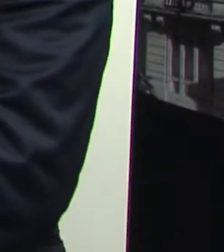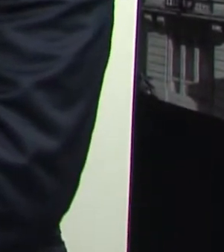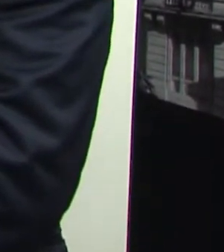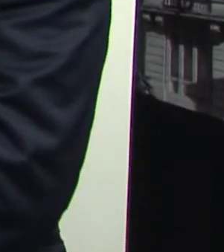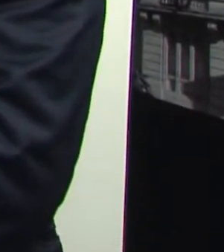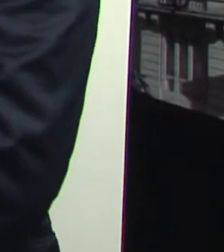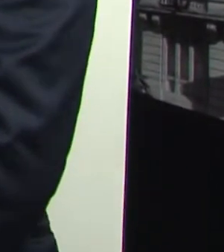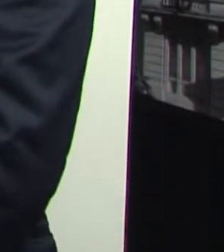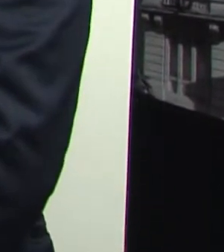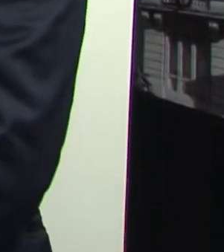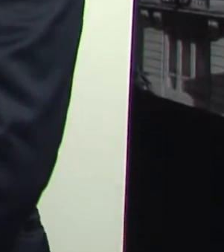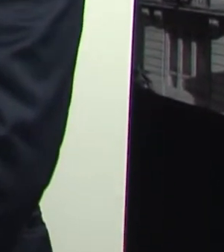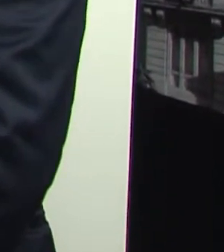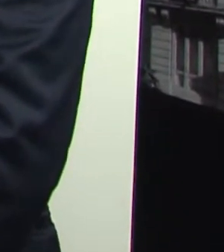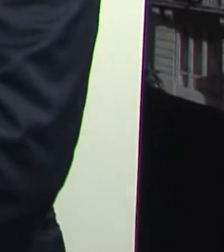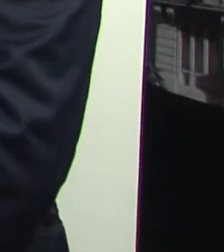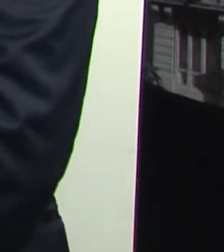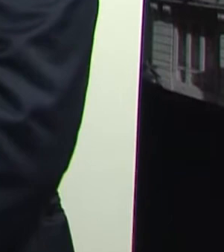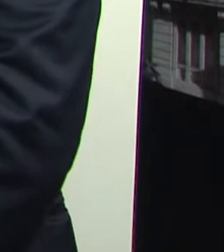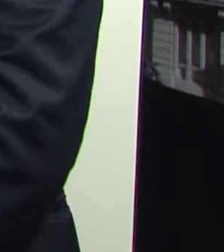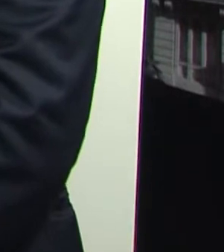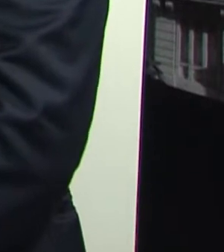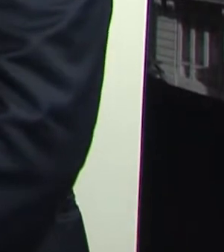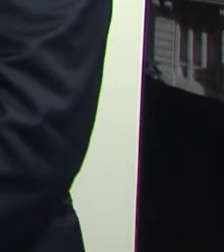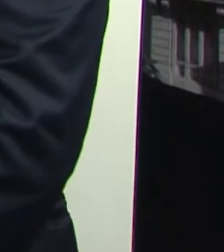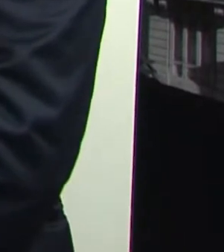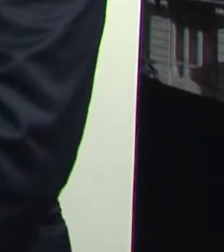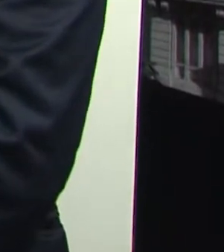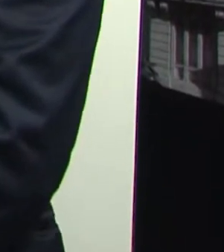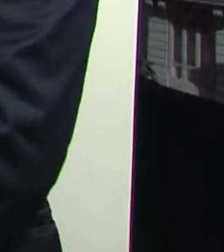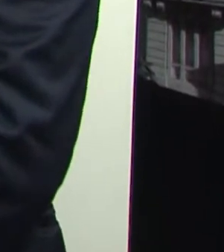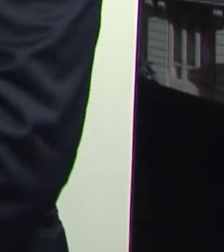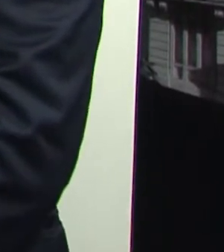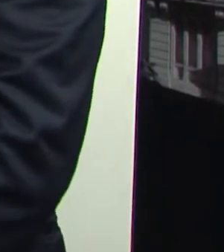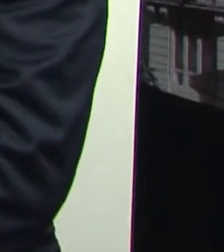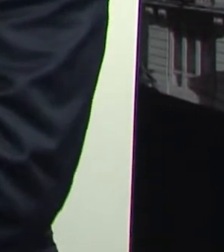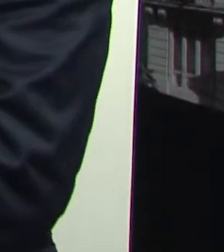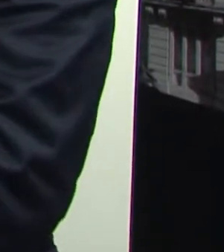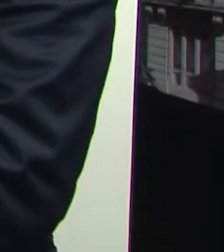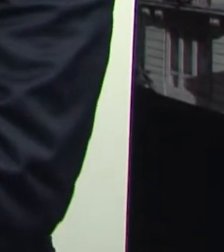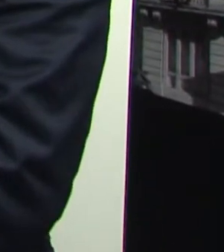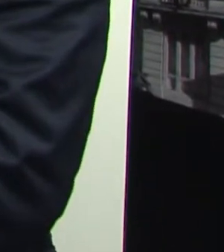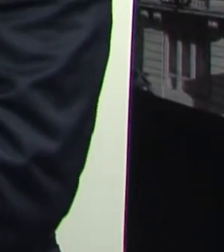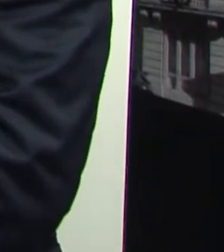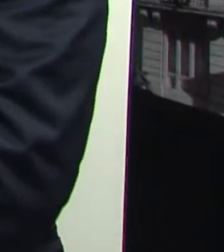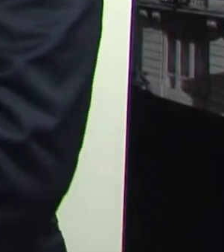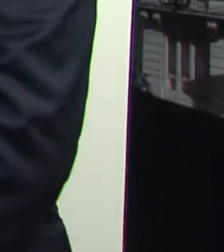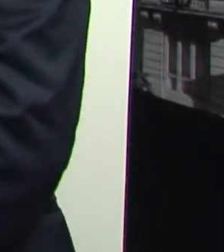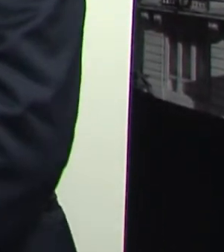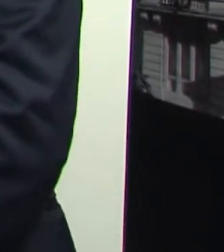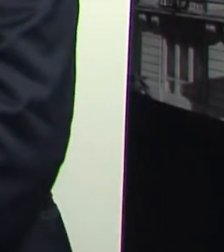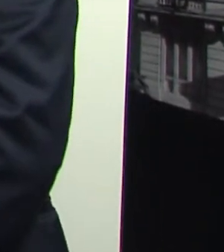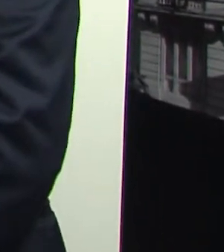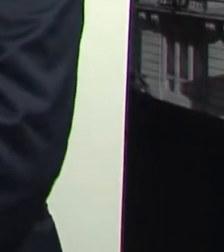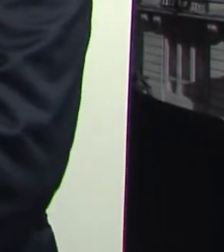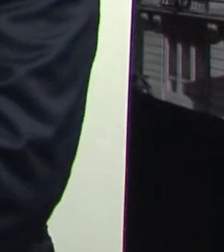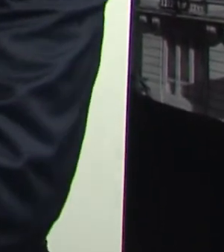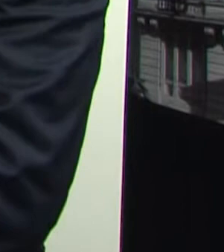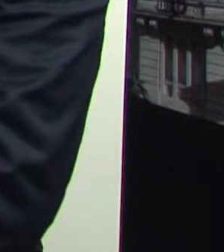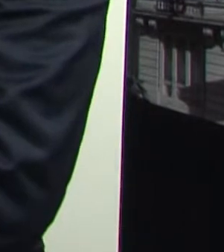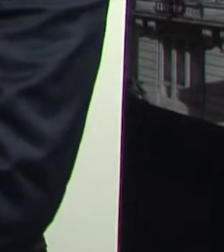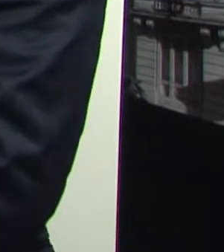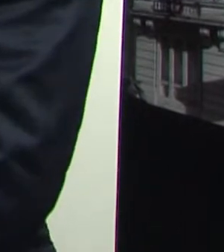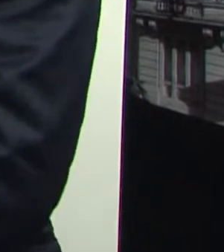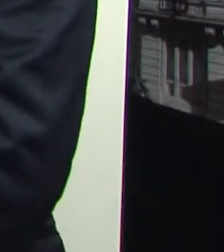candidatos, que representam os três partidos mais envolvidos com os escândalos de corrupção, não tenham aceito o convite, não tenham vindo, aliás, aceitaram o convite, mas